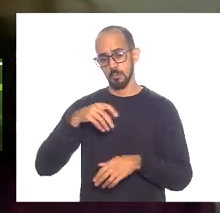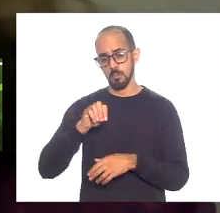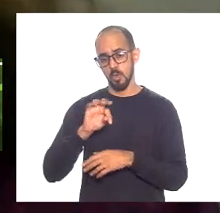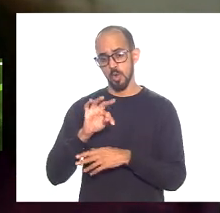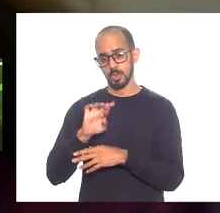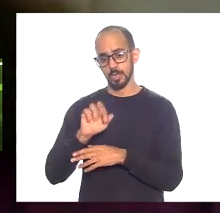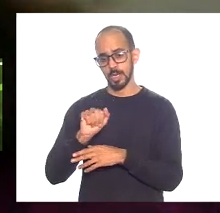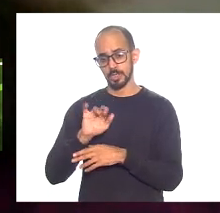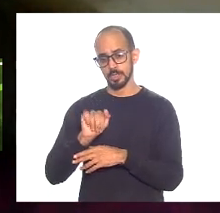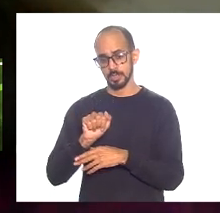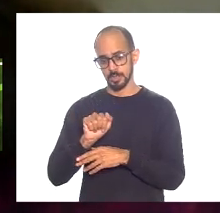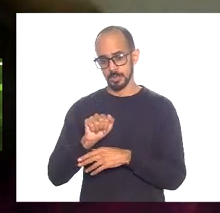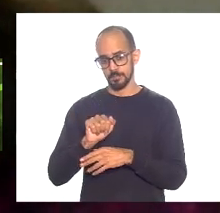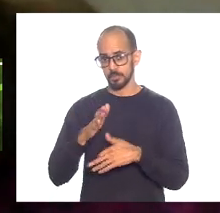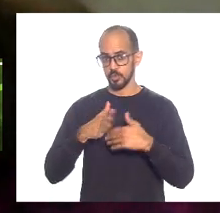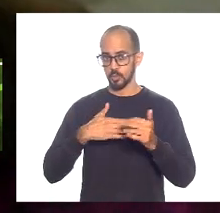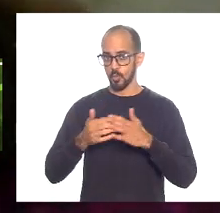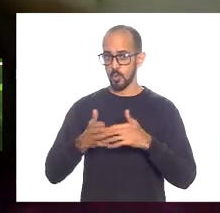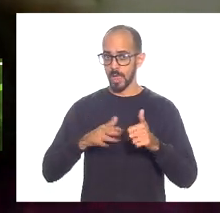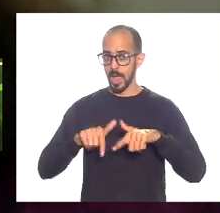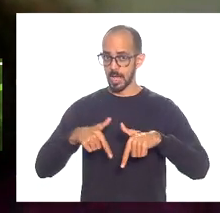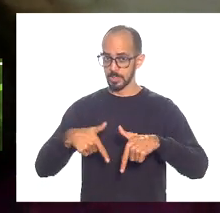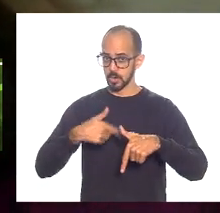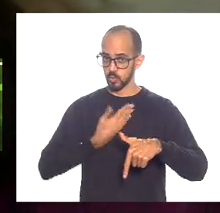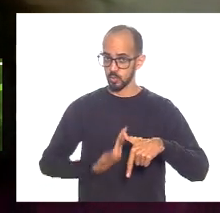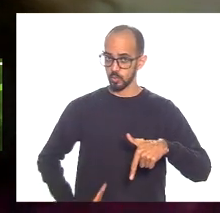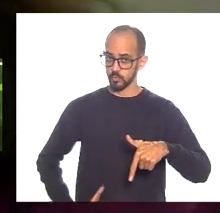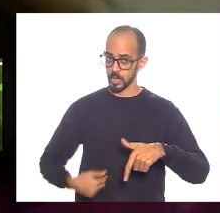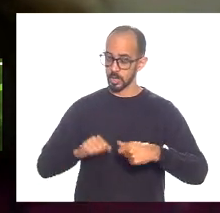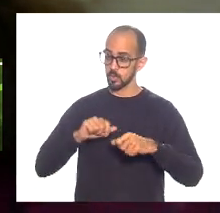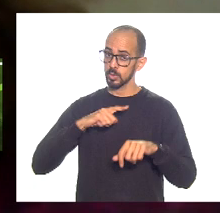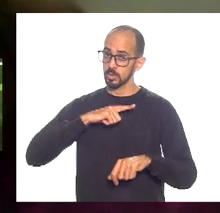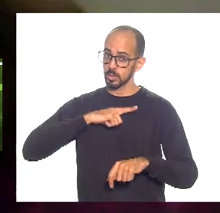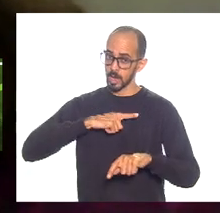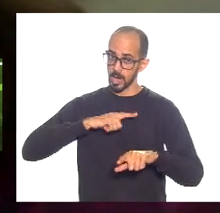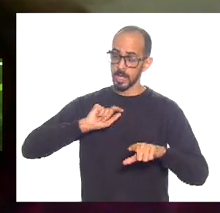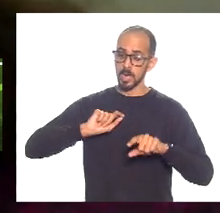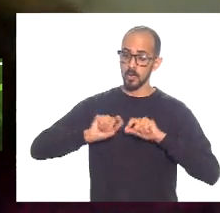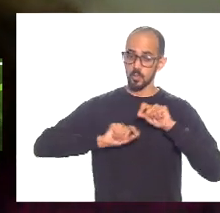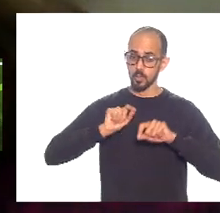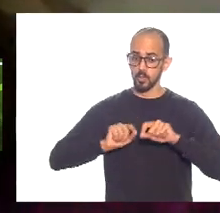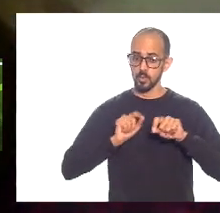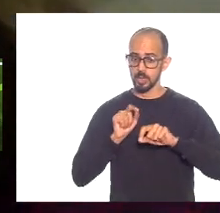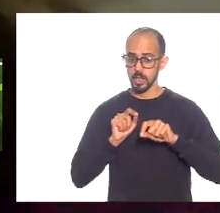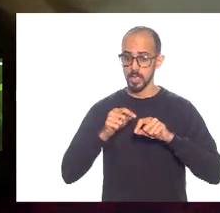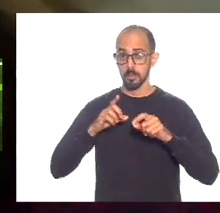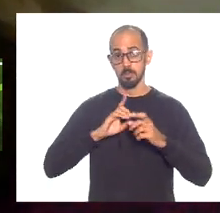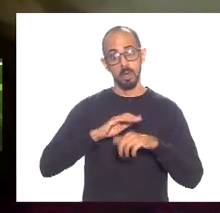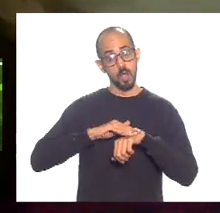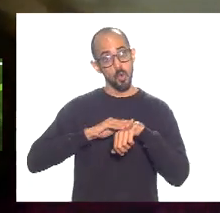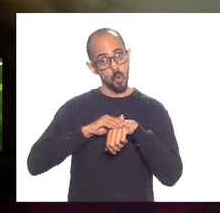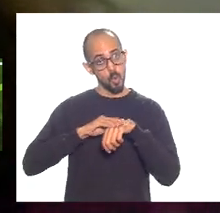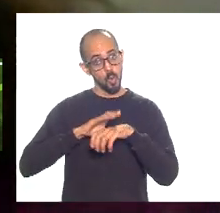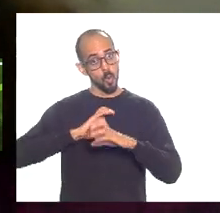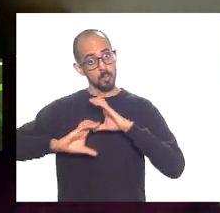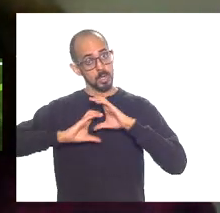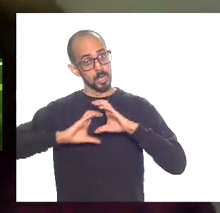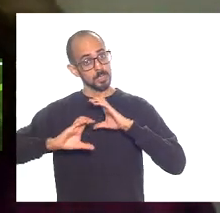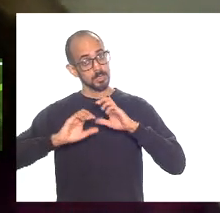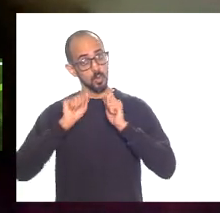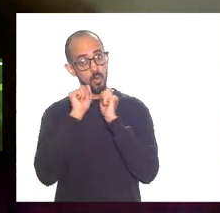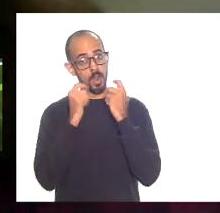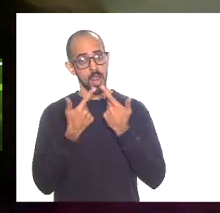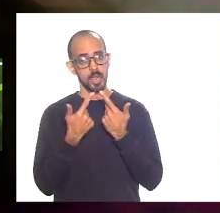qualquer gesto que o governo faça possa ter de uma forma prévia interlocução com esse parlamento porque